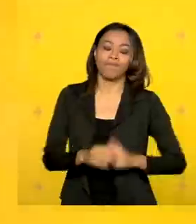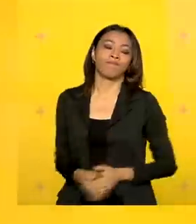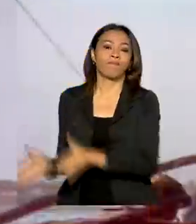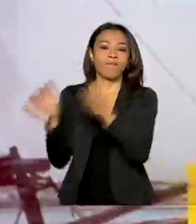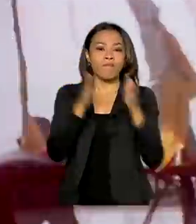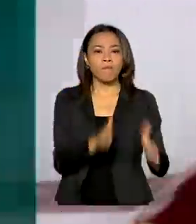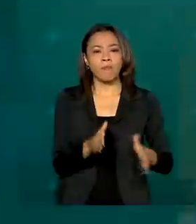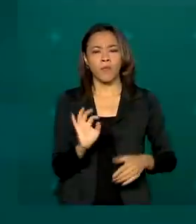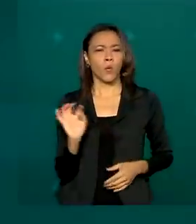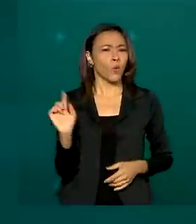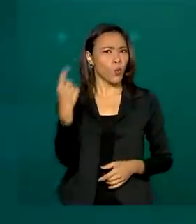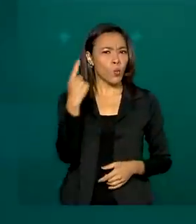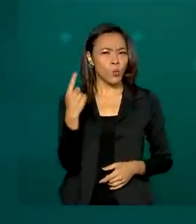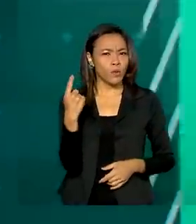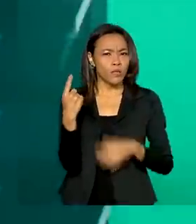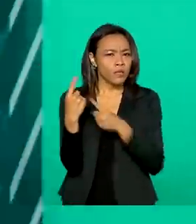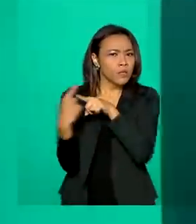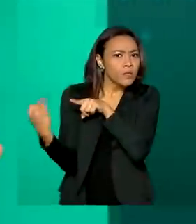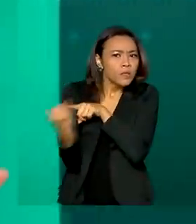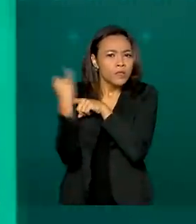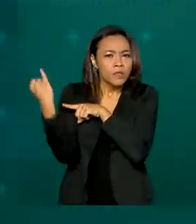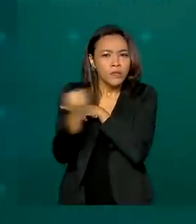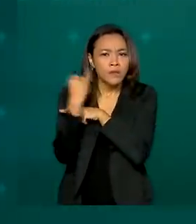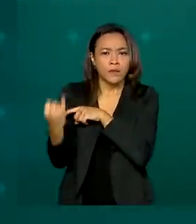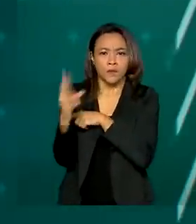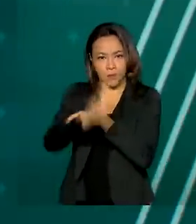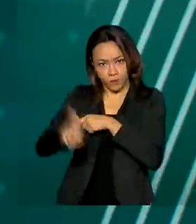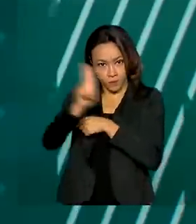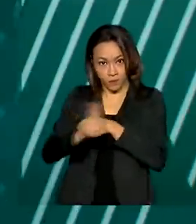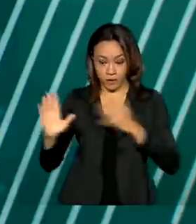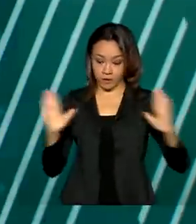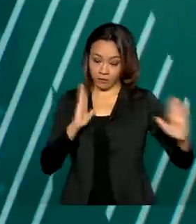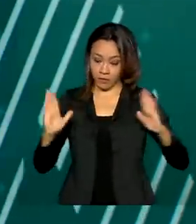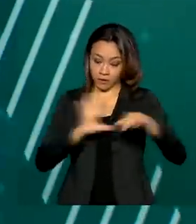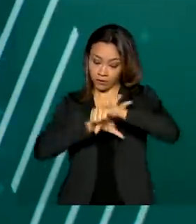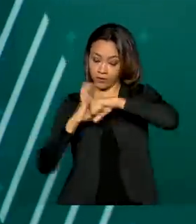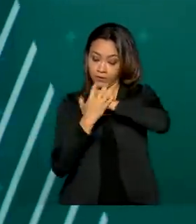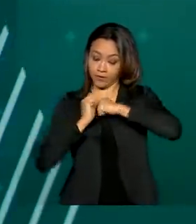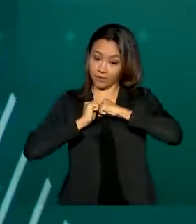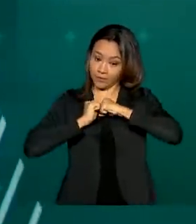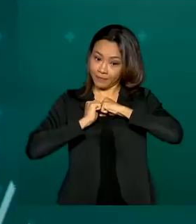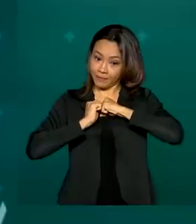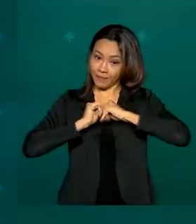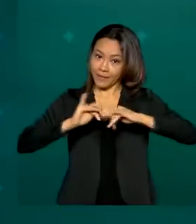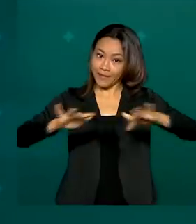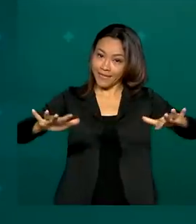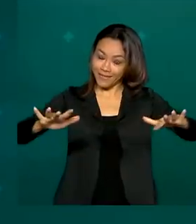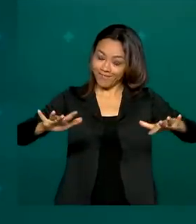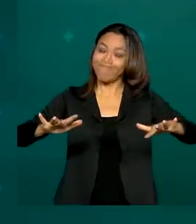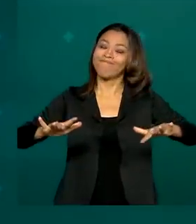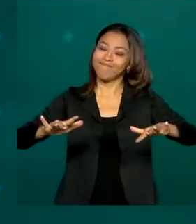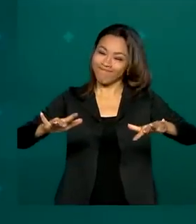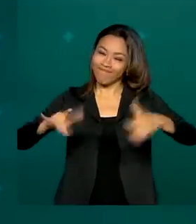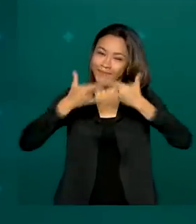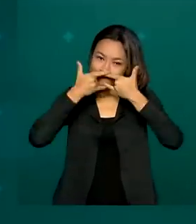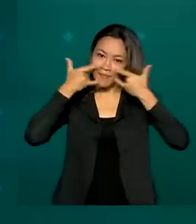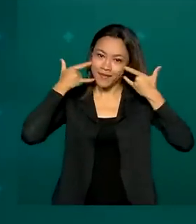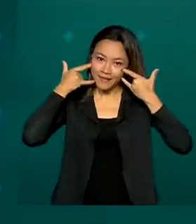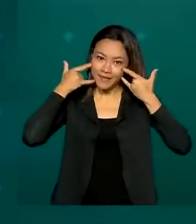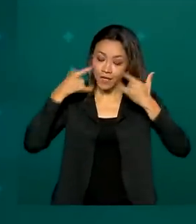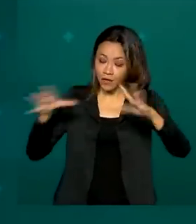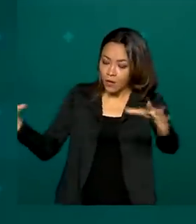primeiros itens de uso na pandemia, um dos principais itens de uso na pandemia é a máscara. Um grupo de